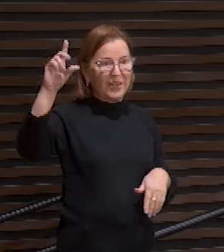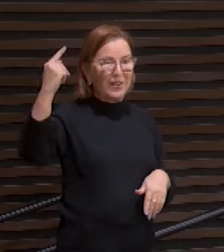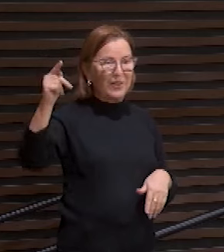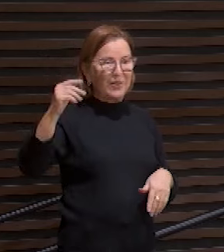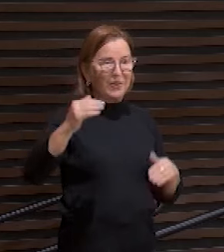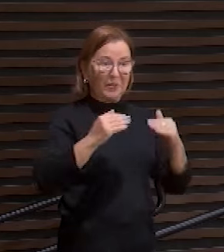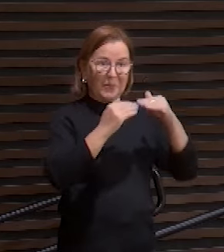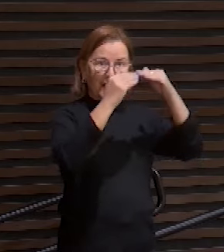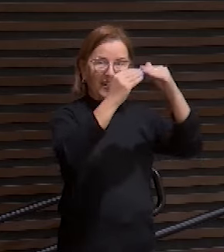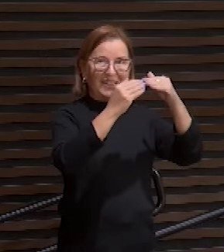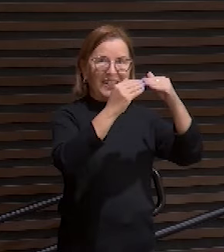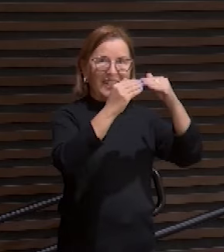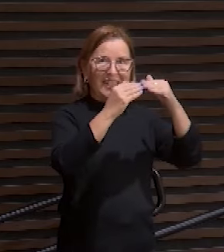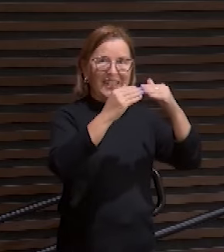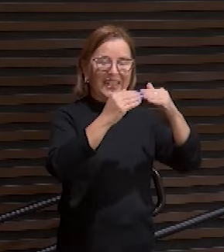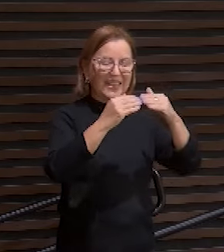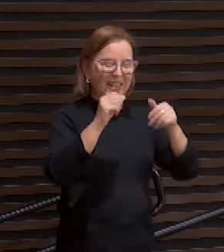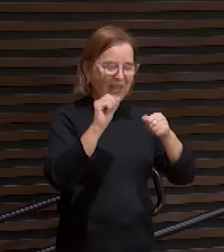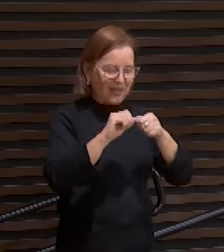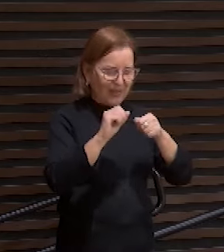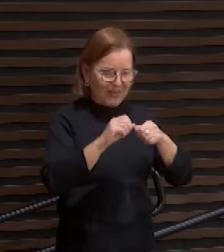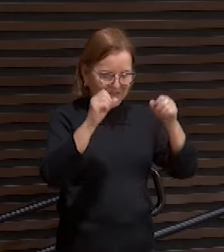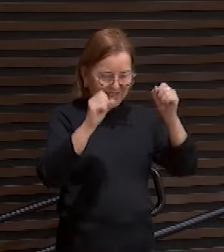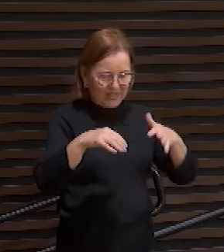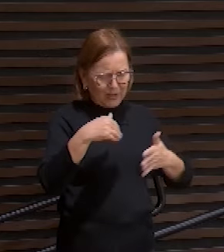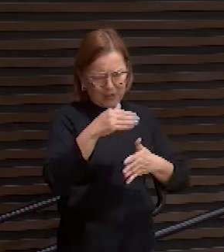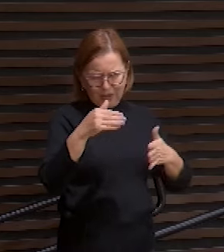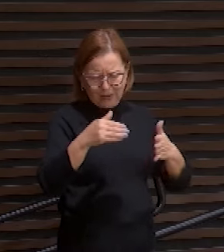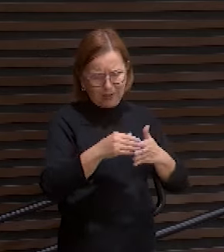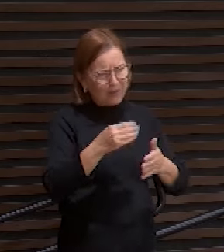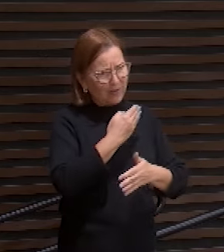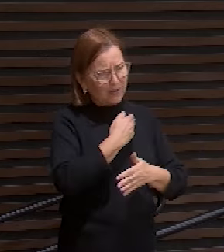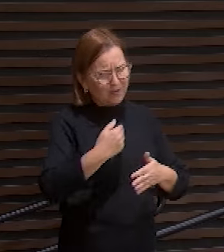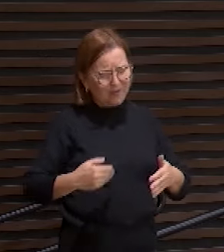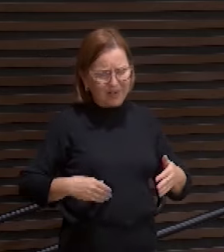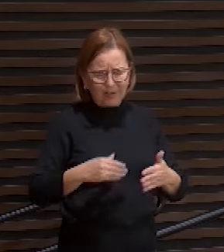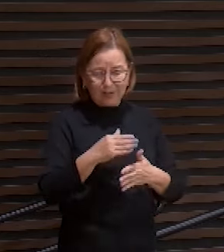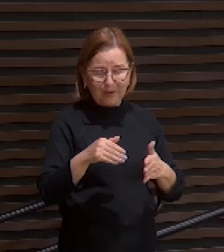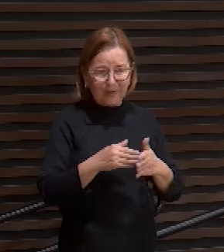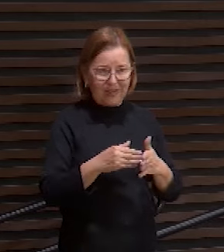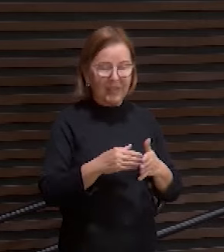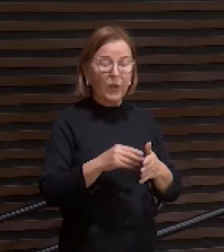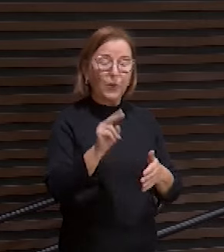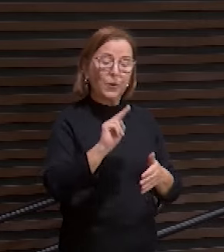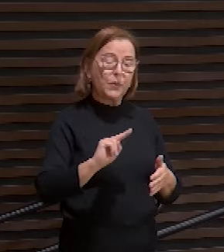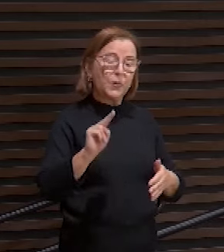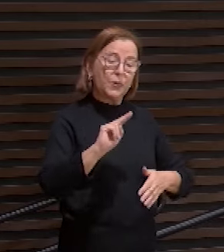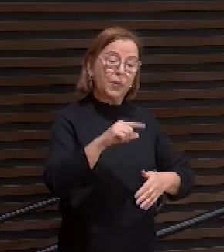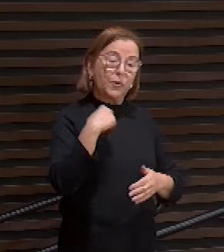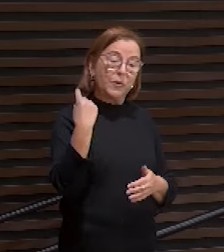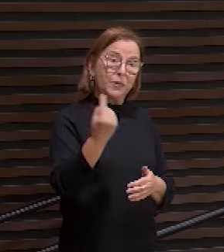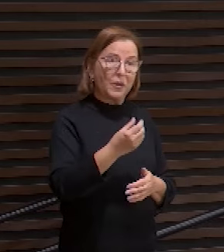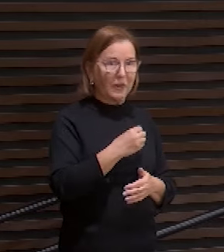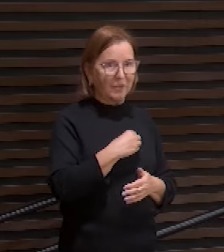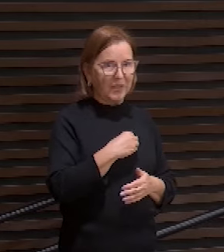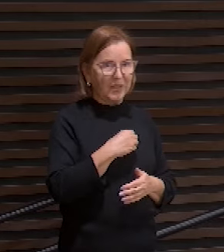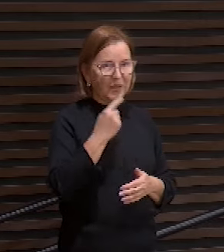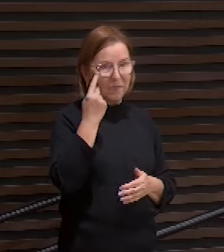como criador de tudo e governador de todas as coisas usou o nosso pecado para cumprir o seu propósito bendito